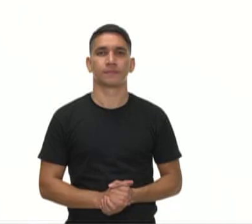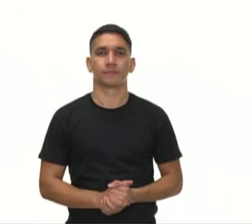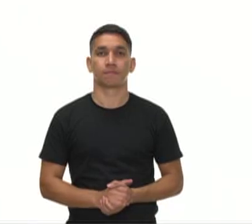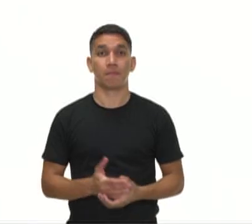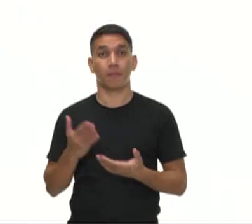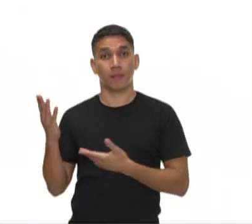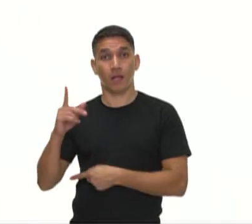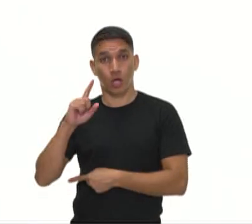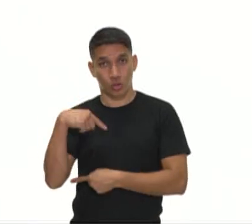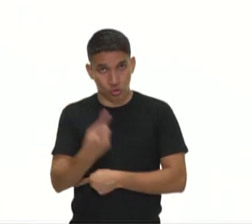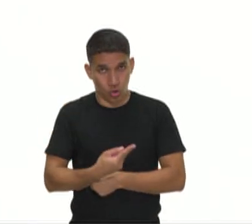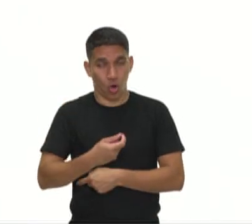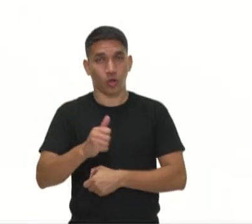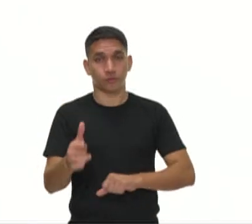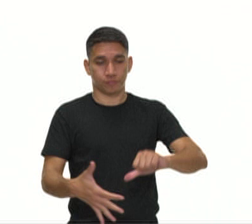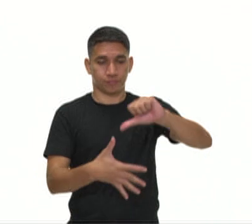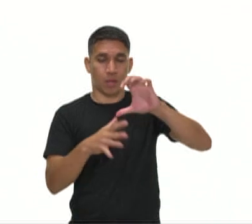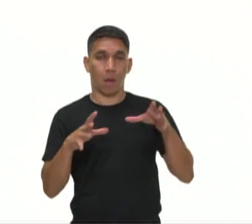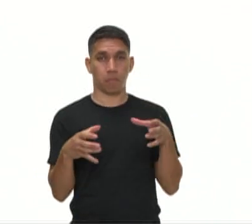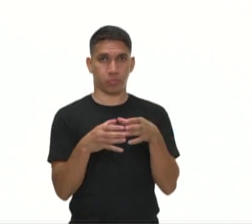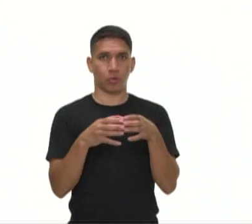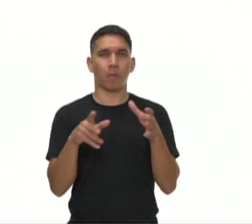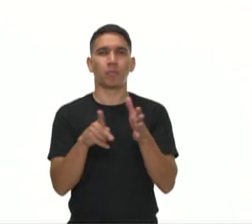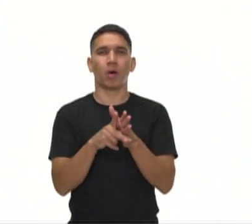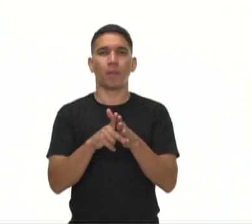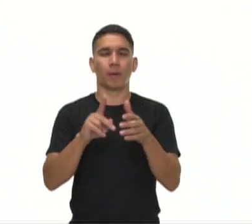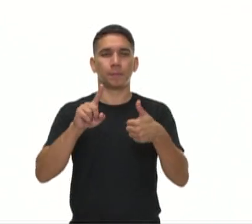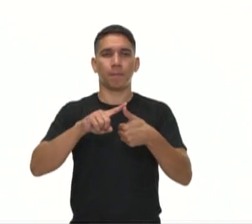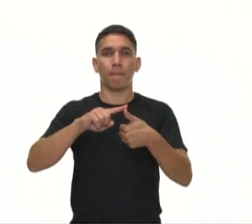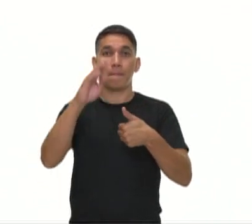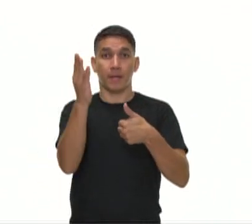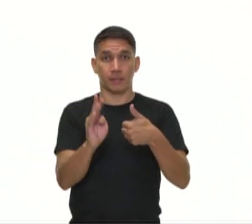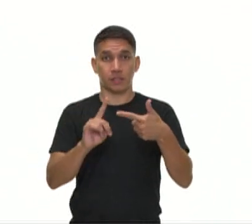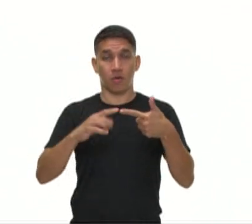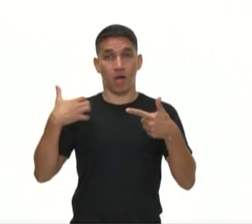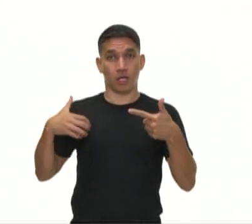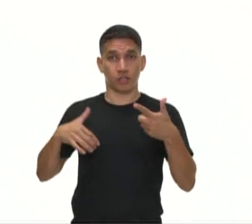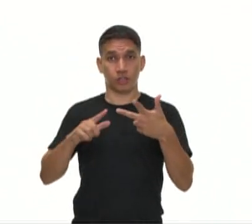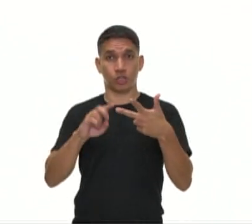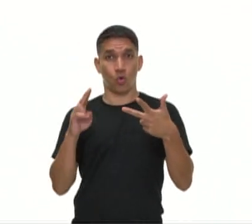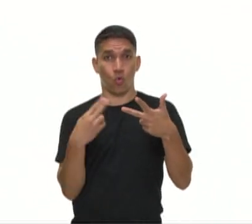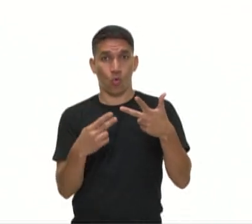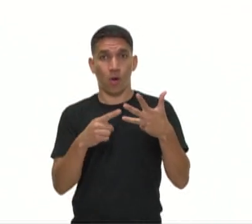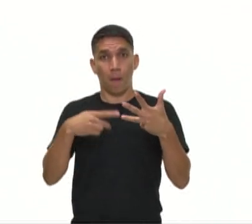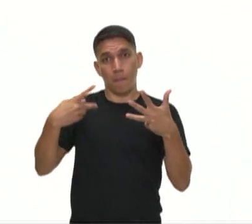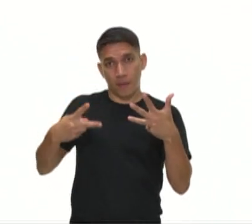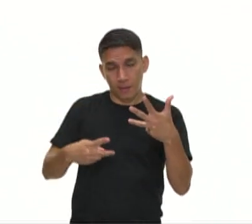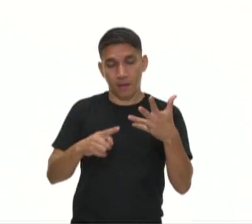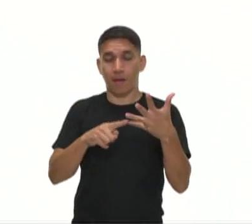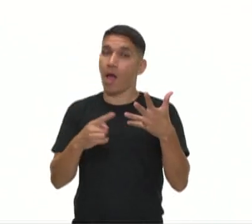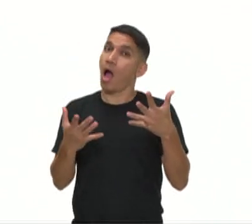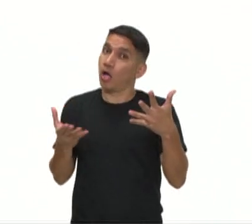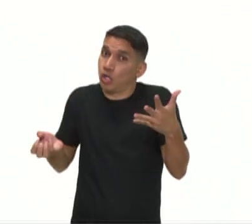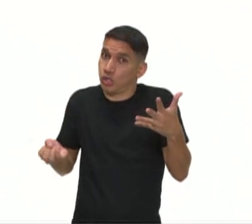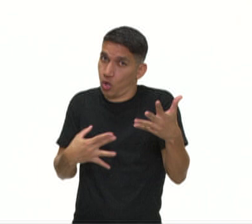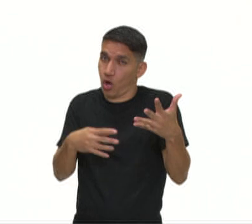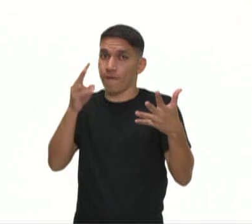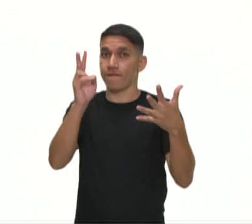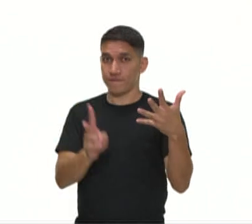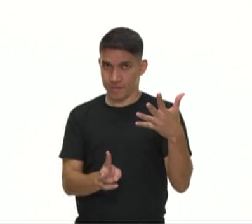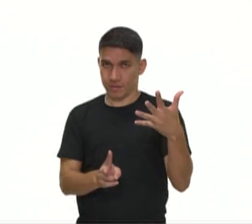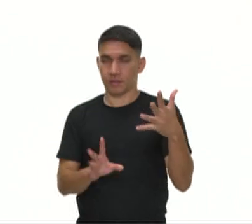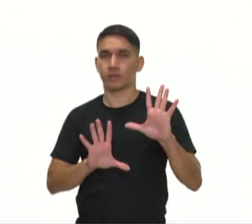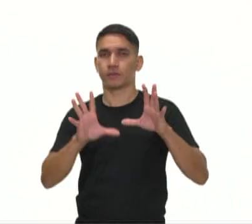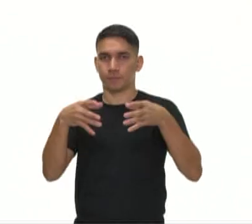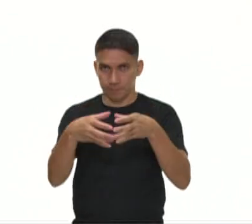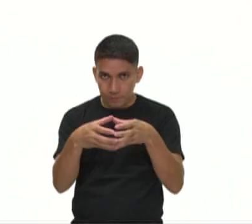Esse é o nosso bloco, formado por Brasil, Argentina, Uruguai e Paraguai. Agora, a Venezuela faz parte também do grupo,